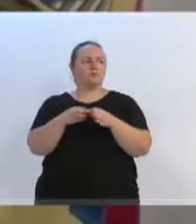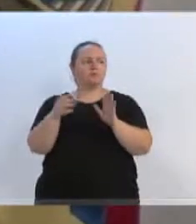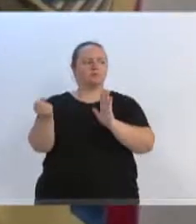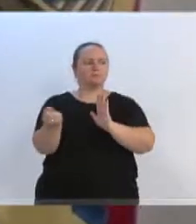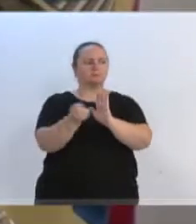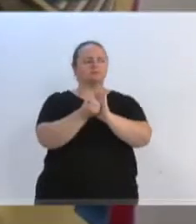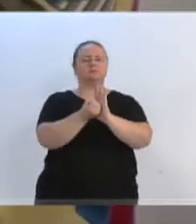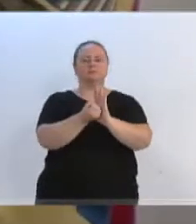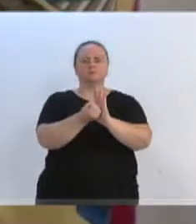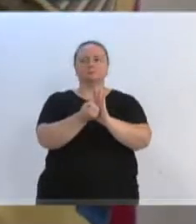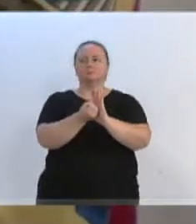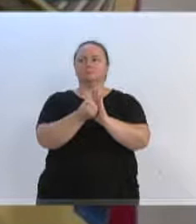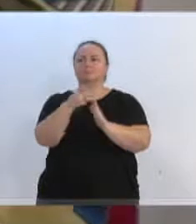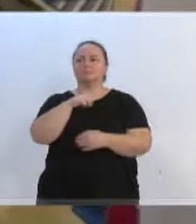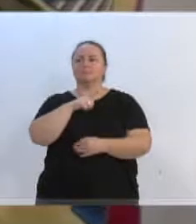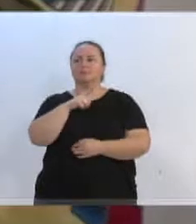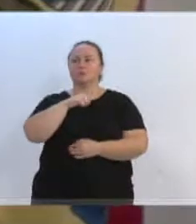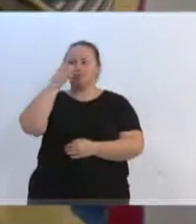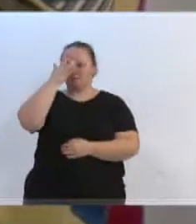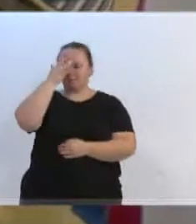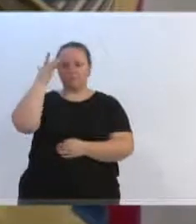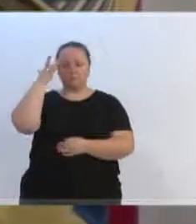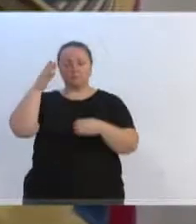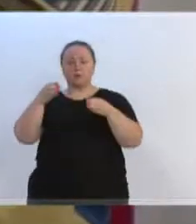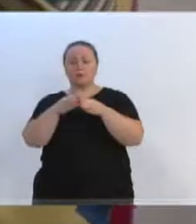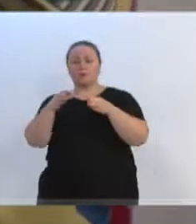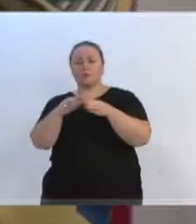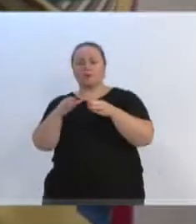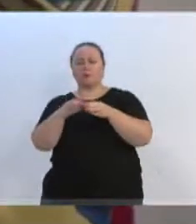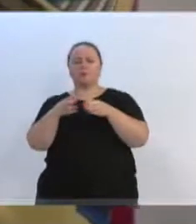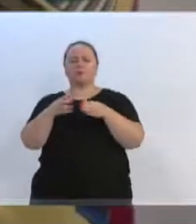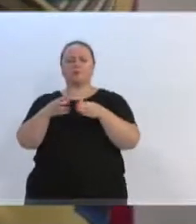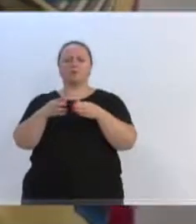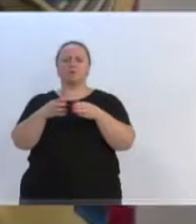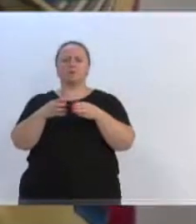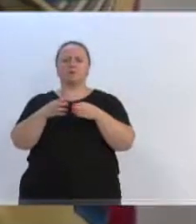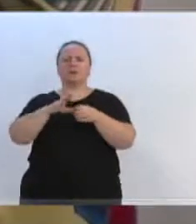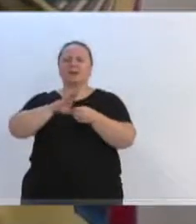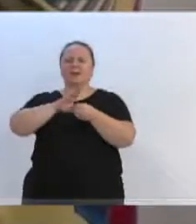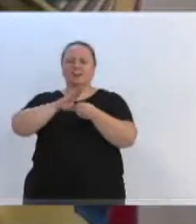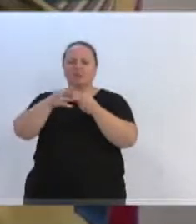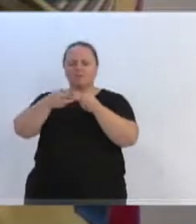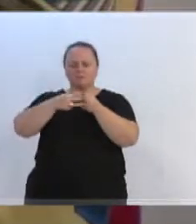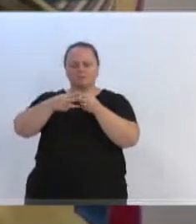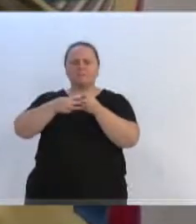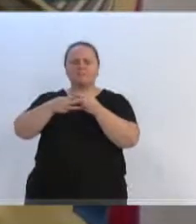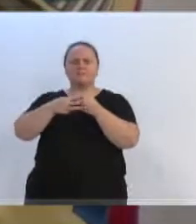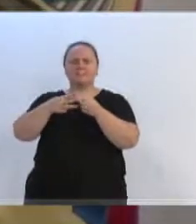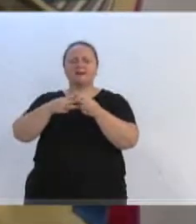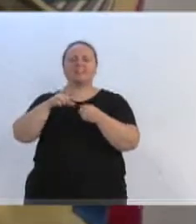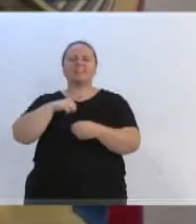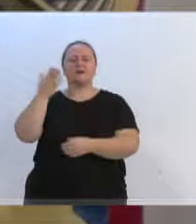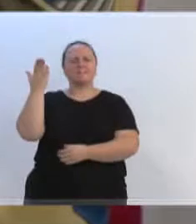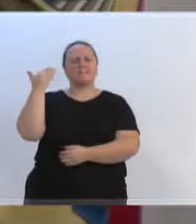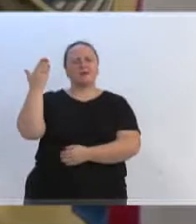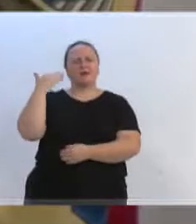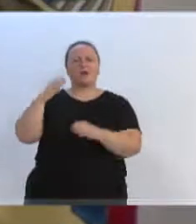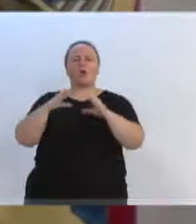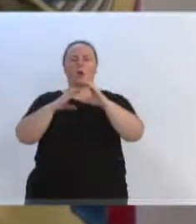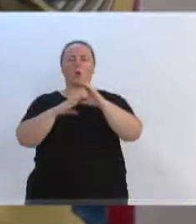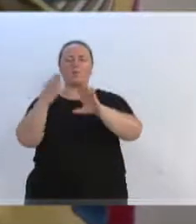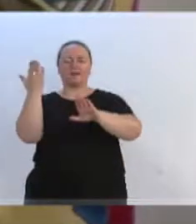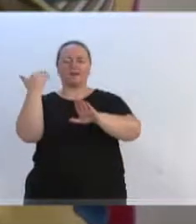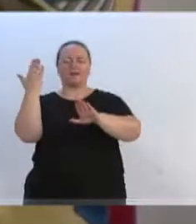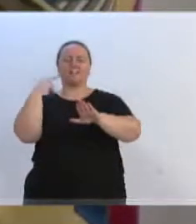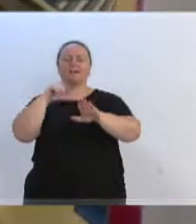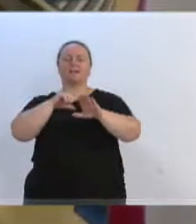o grupo do Volkswagen lá do Reino do Garcia, o encontro que teve lá na antiga Cooper, onde fizeram a exposição de